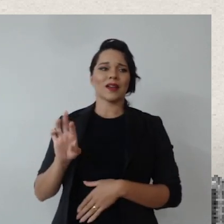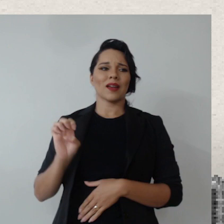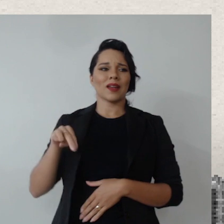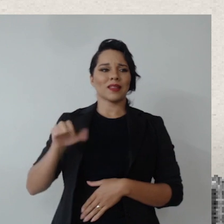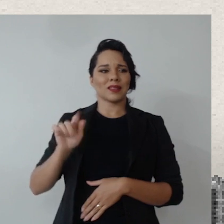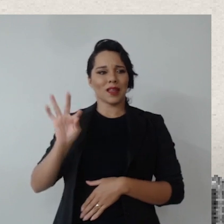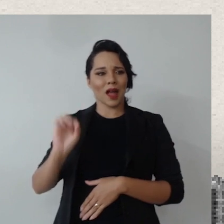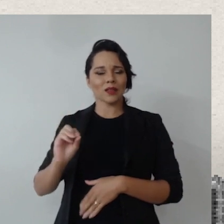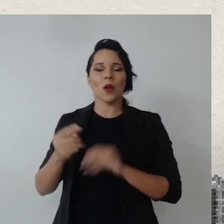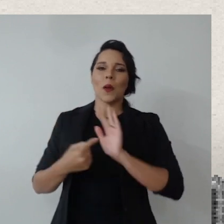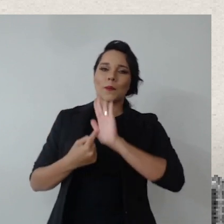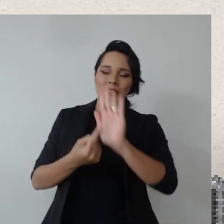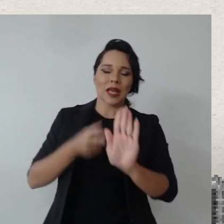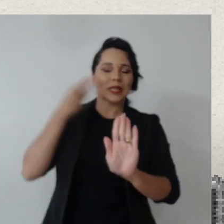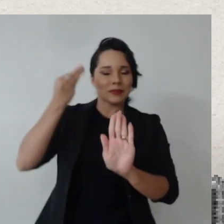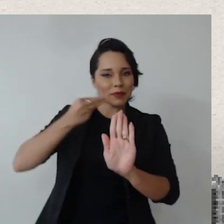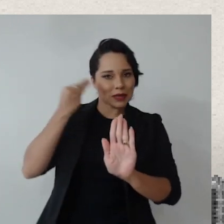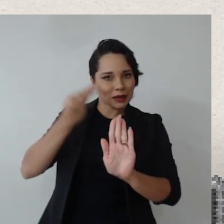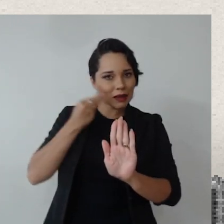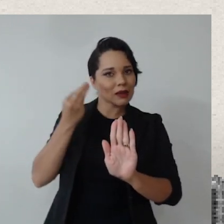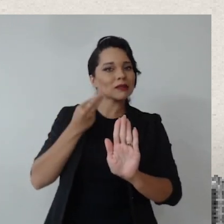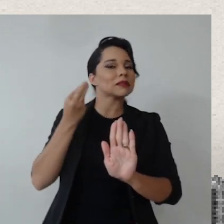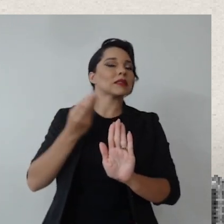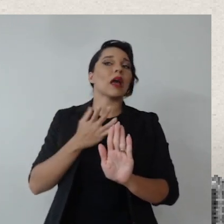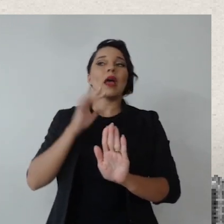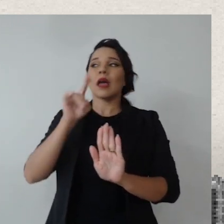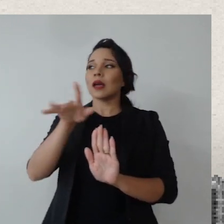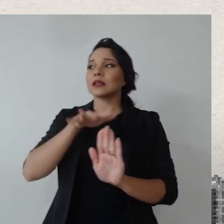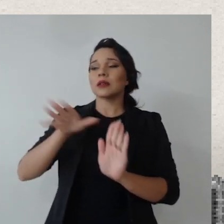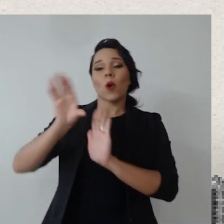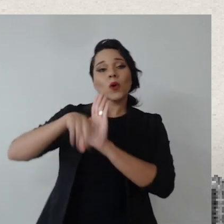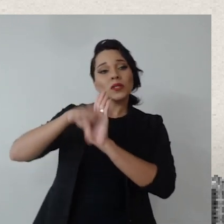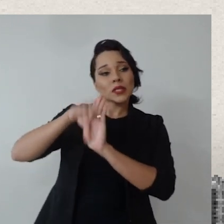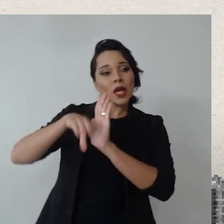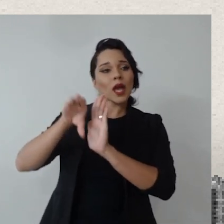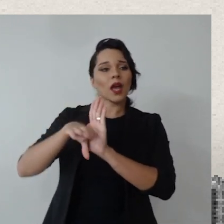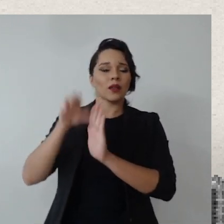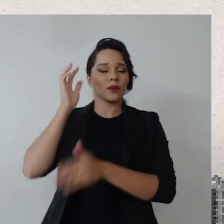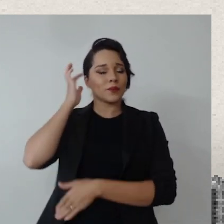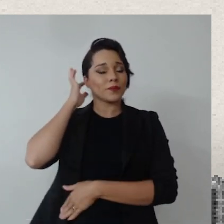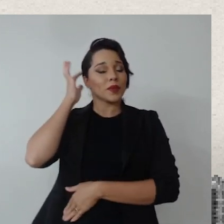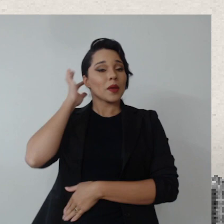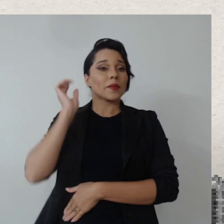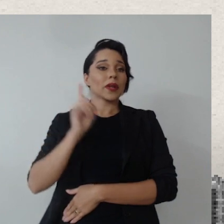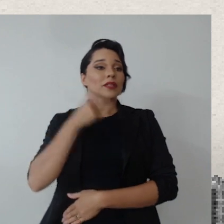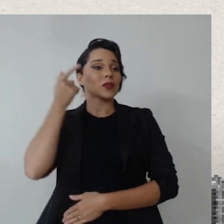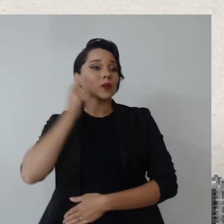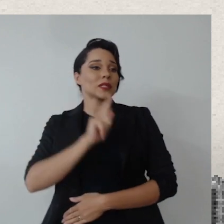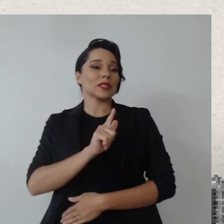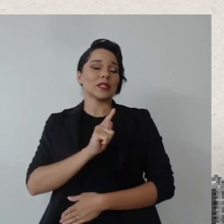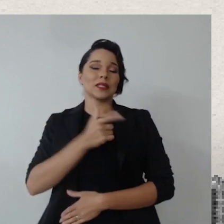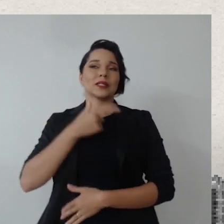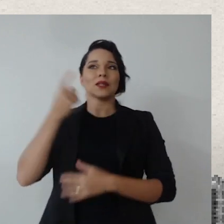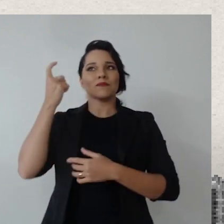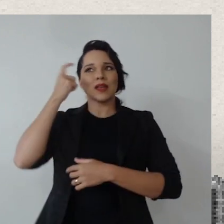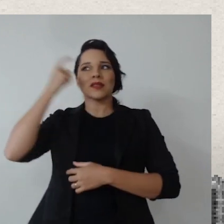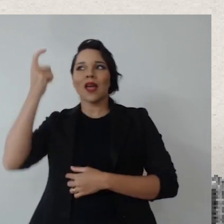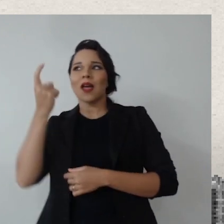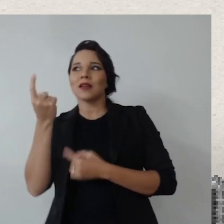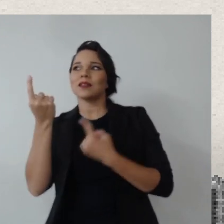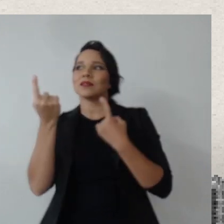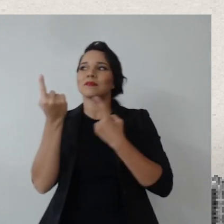trazer um pouquinho da experiência, passar um pouquinho dessa parte conceitual, né, para que a gente pudesse estar